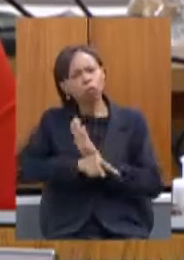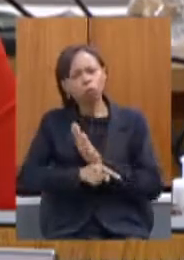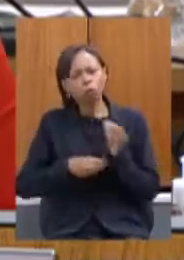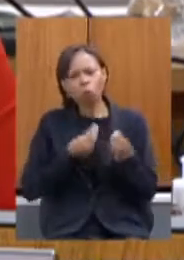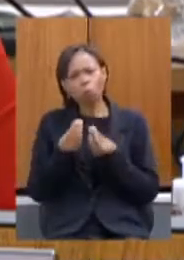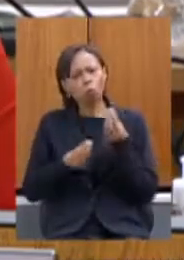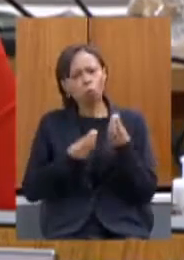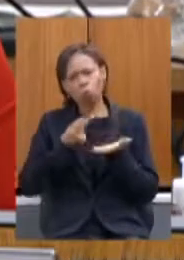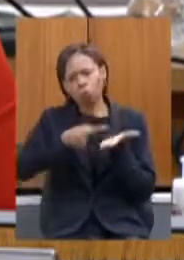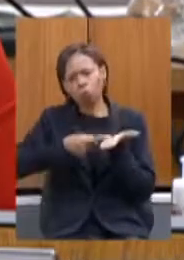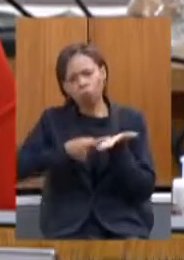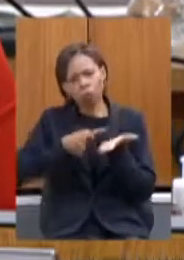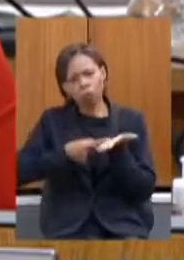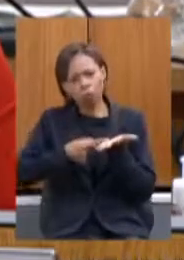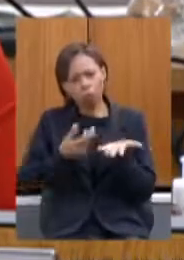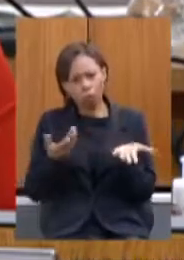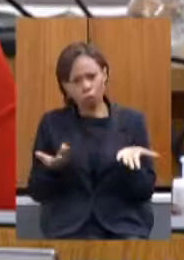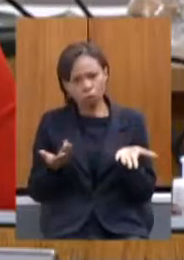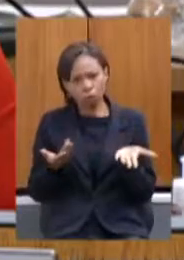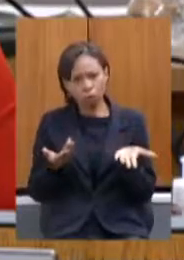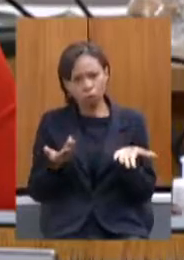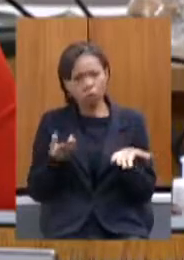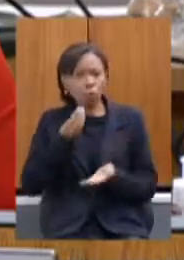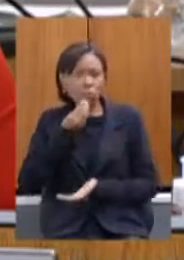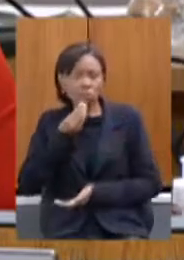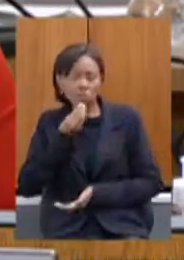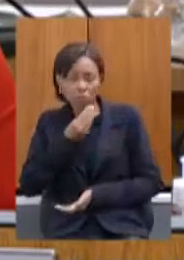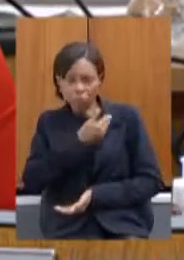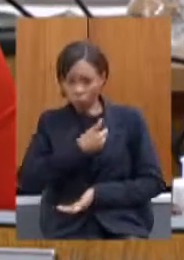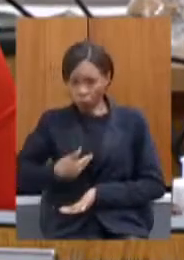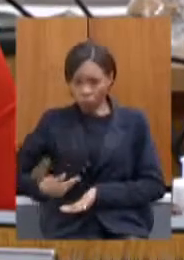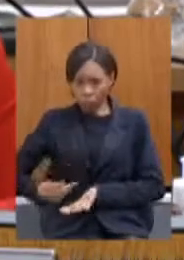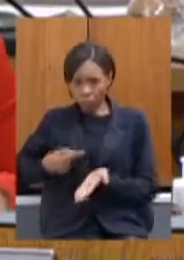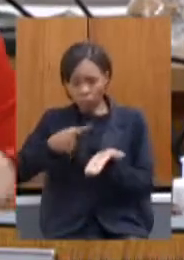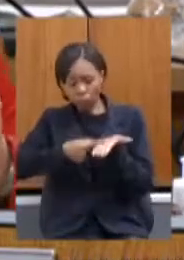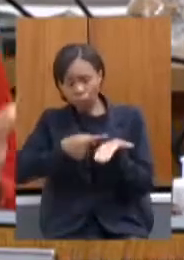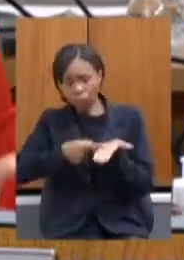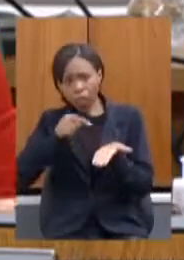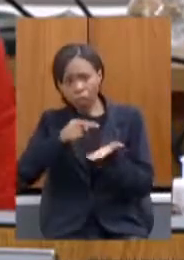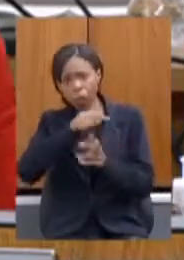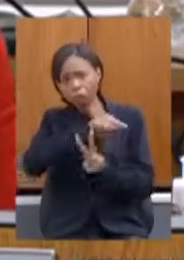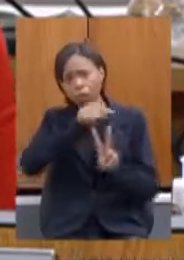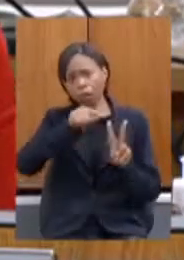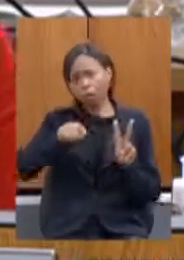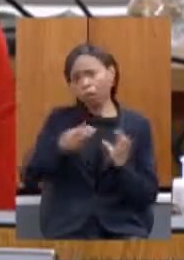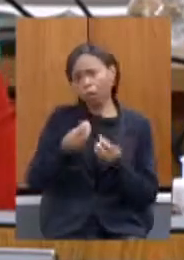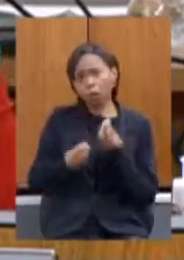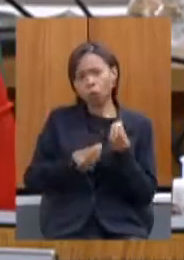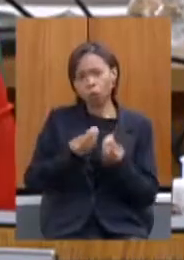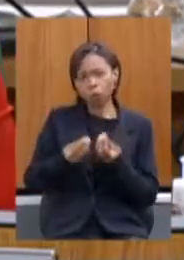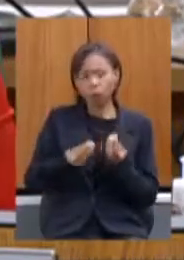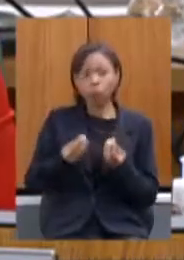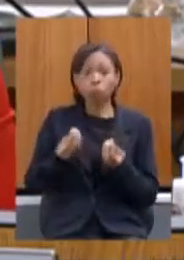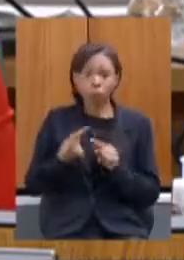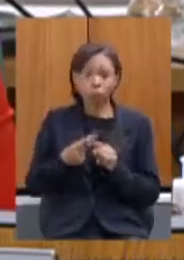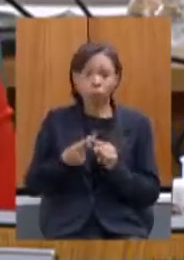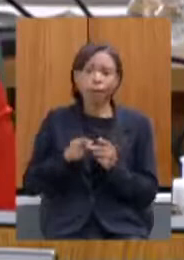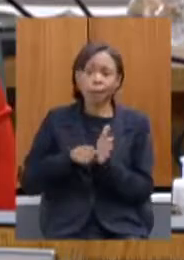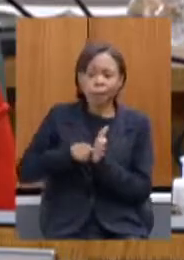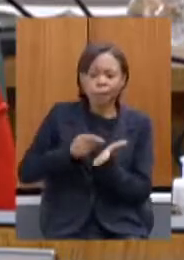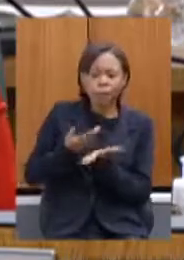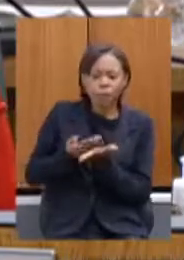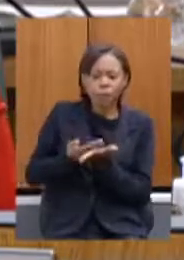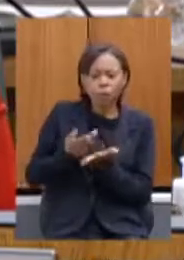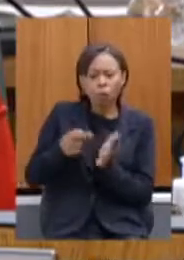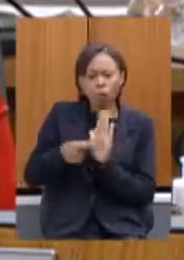ou as perspectivas do governo do estado em relação a esse acordo estudos indicaram 54